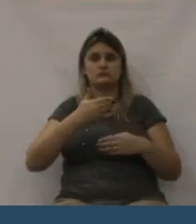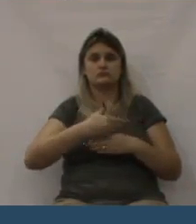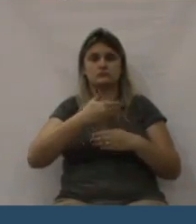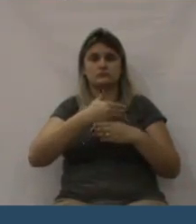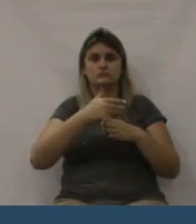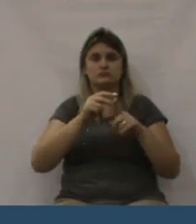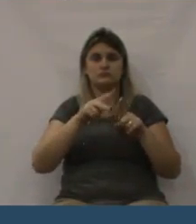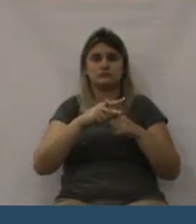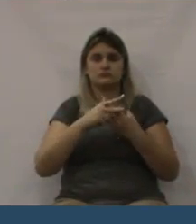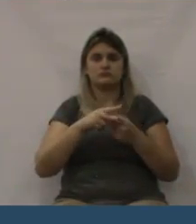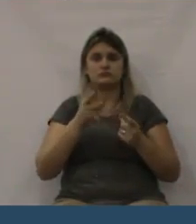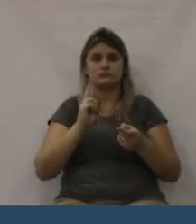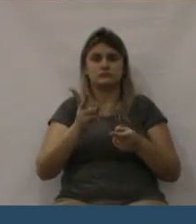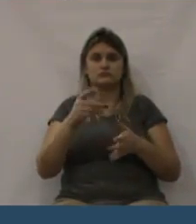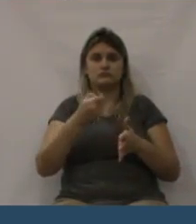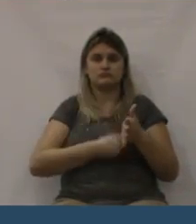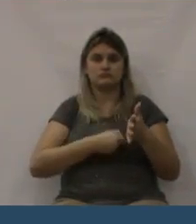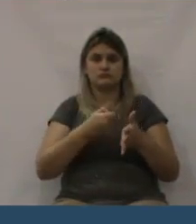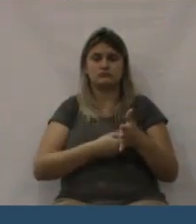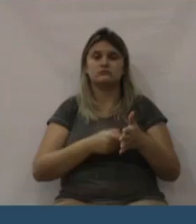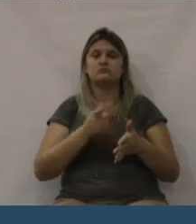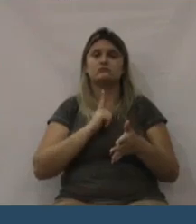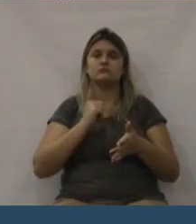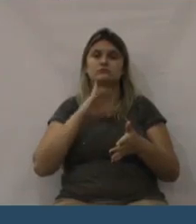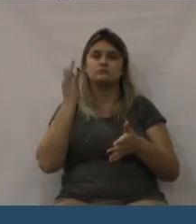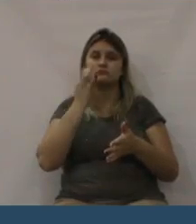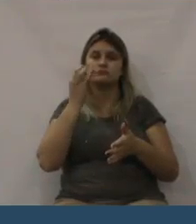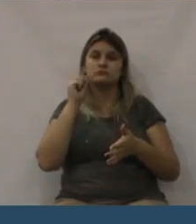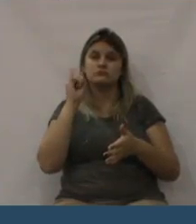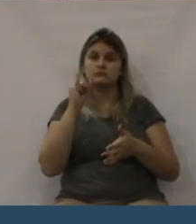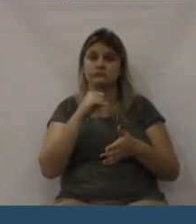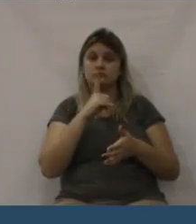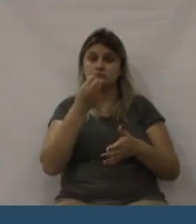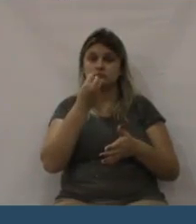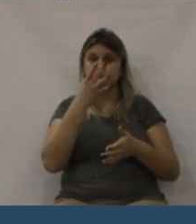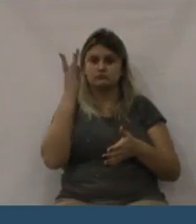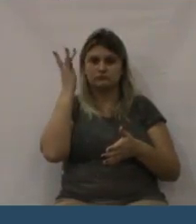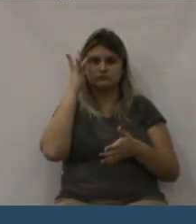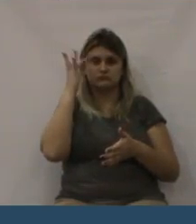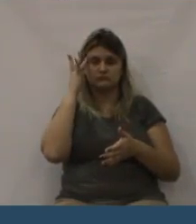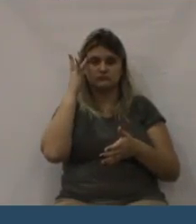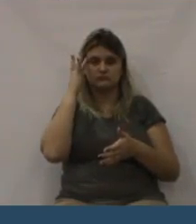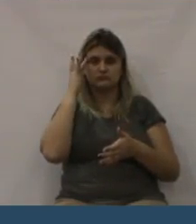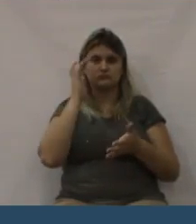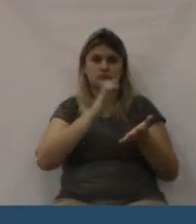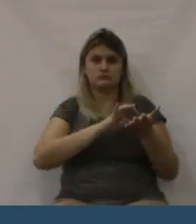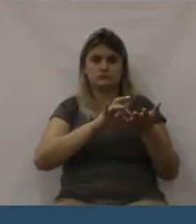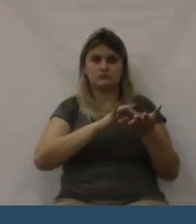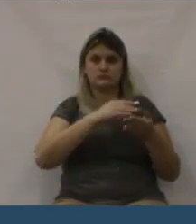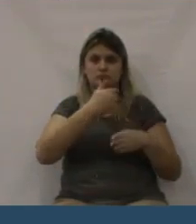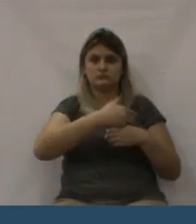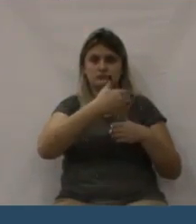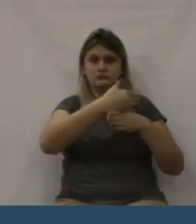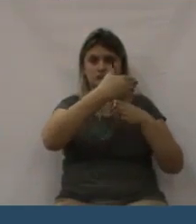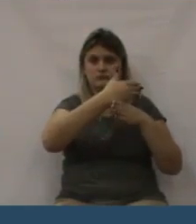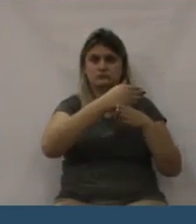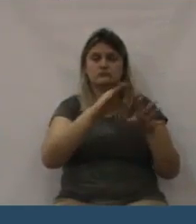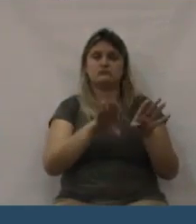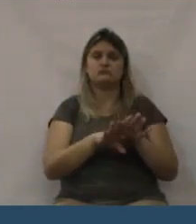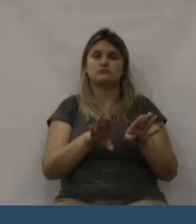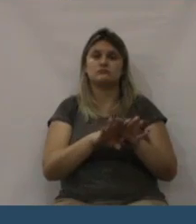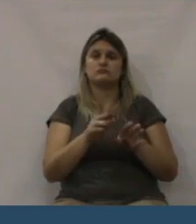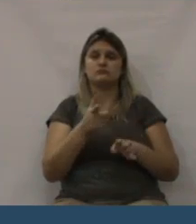vá lá e dê uma atenção para esse bairro e principalmente para essa rua. Pois